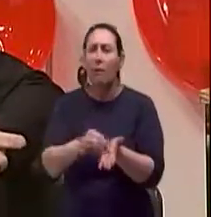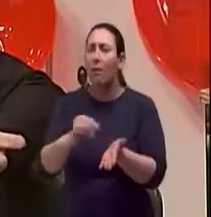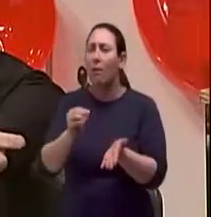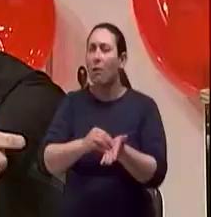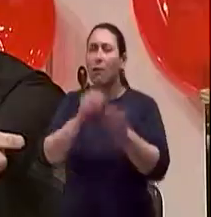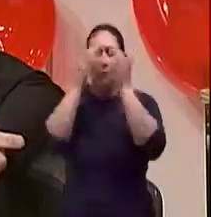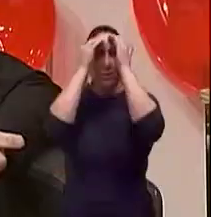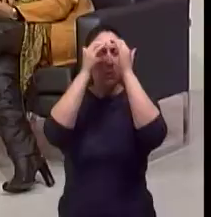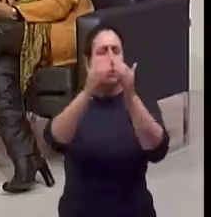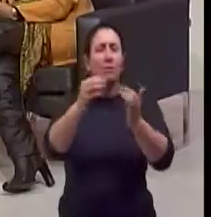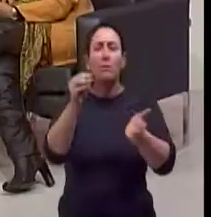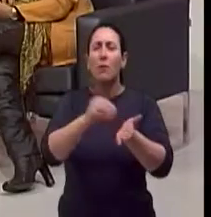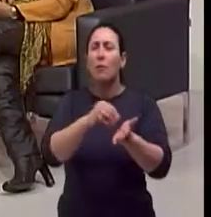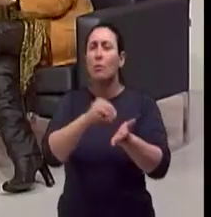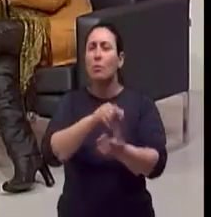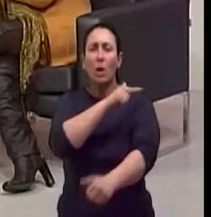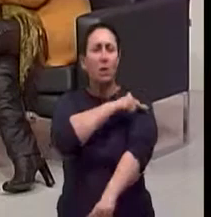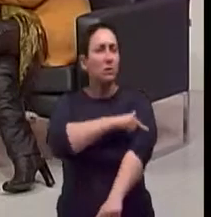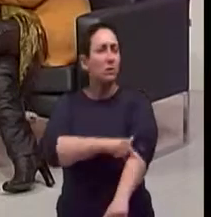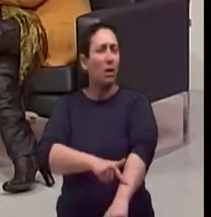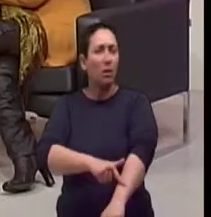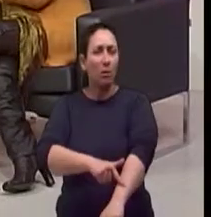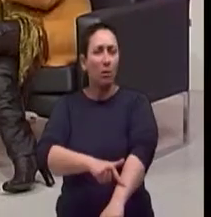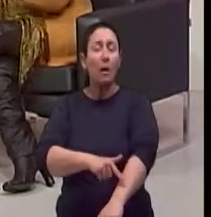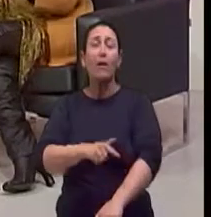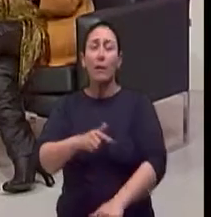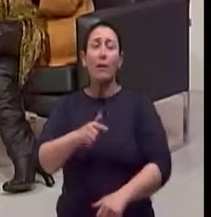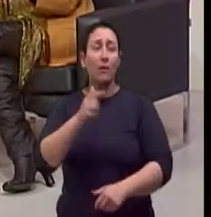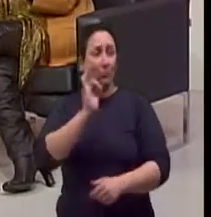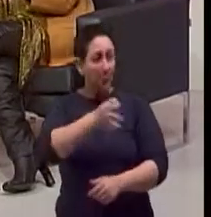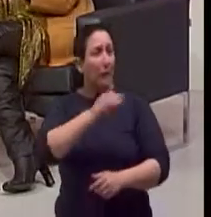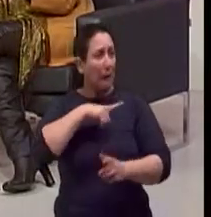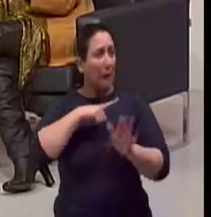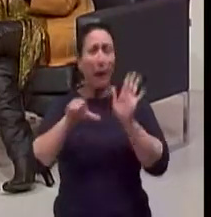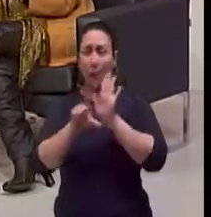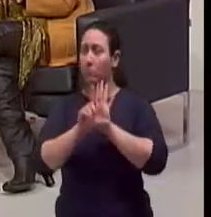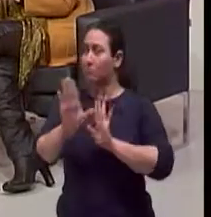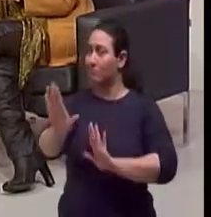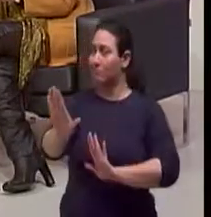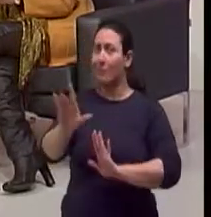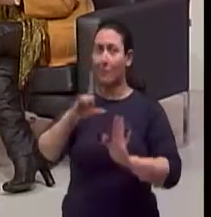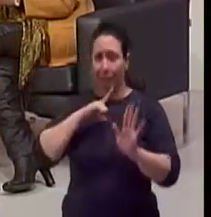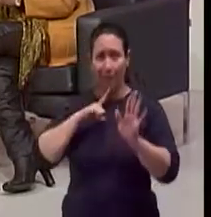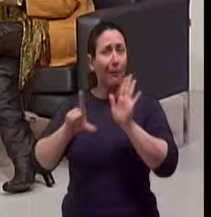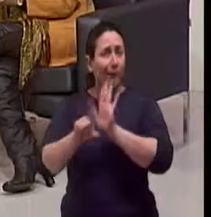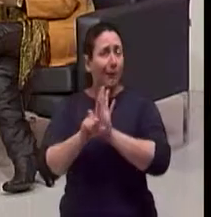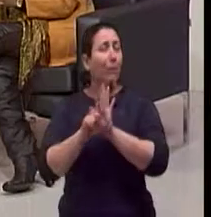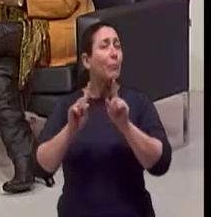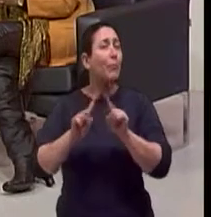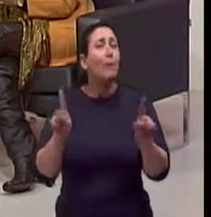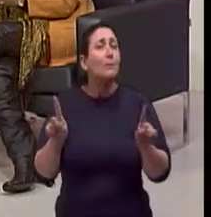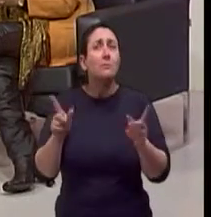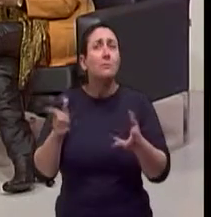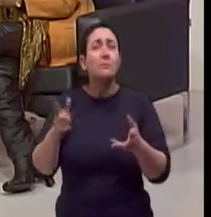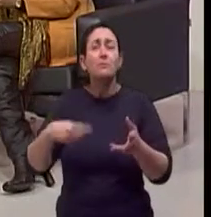mais, né. Eu já escutei gente... Tem lei que ampara, mas a lei não faz. funciona, porque não tem ninguém para fiscalizar. Me